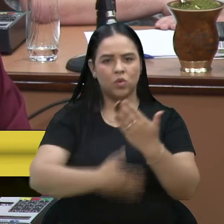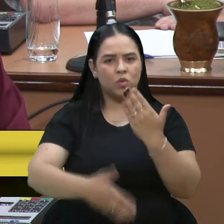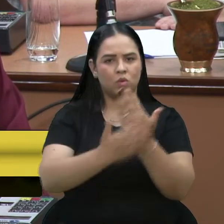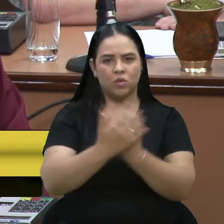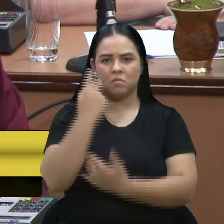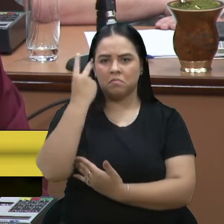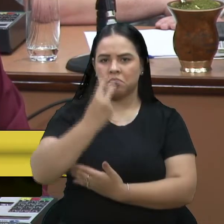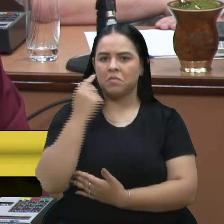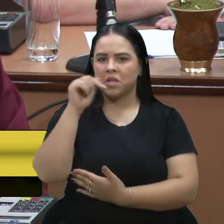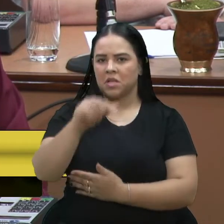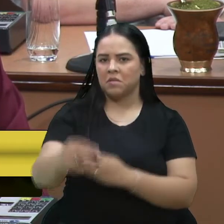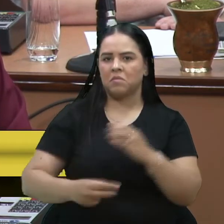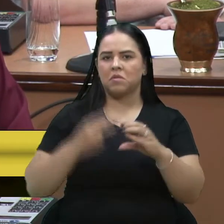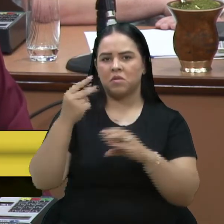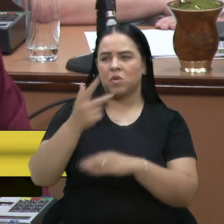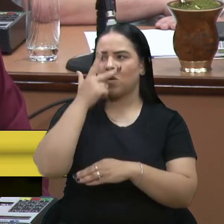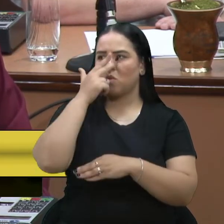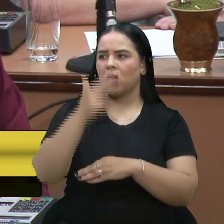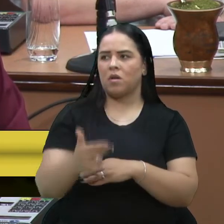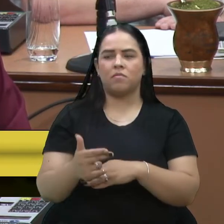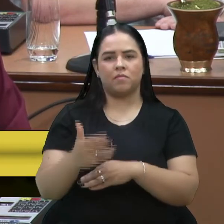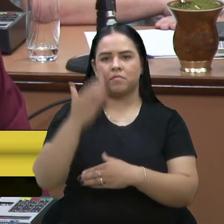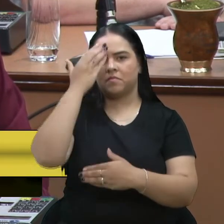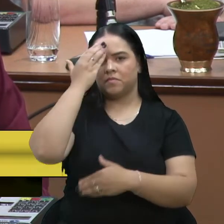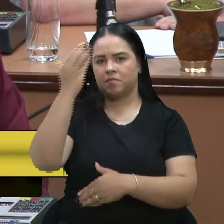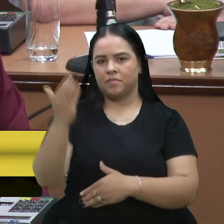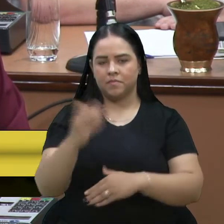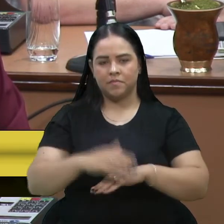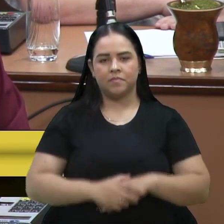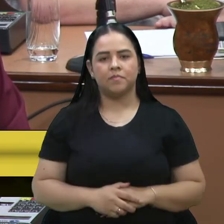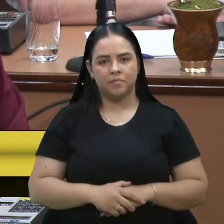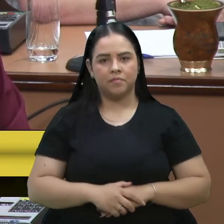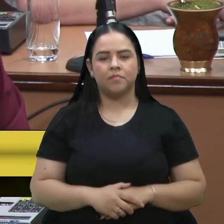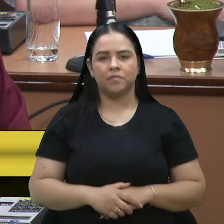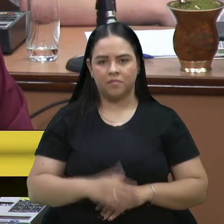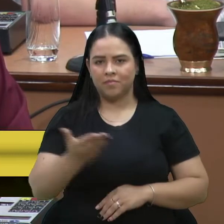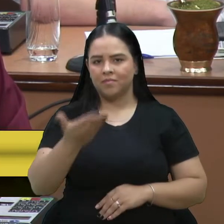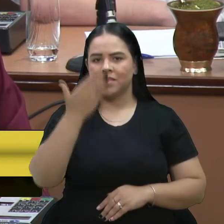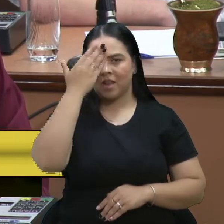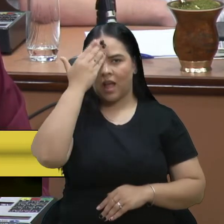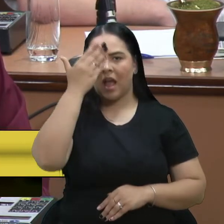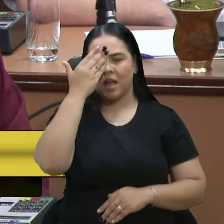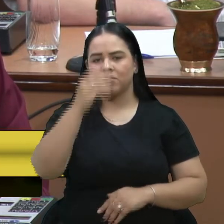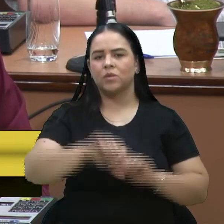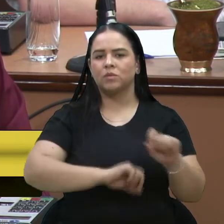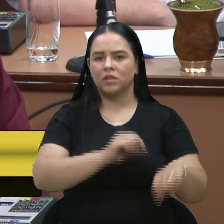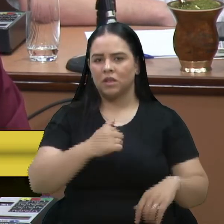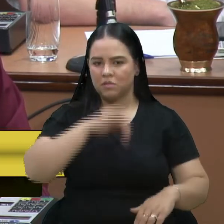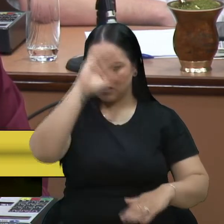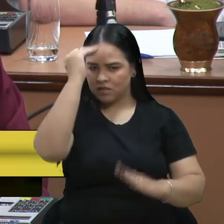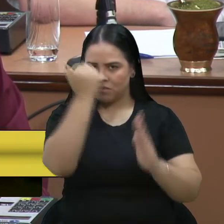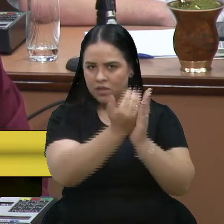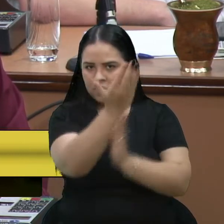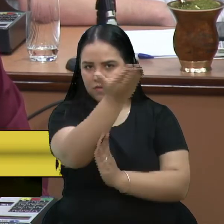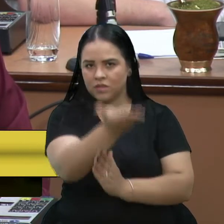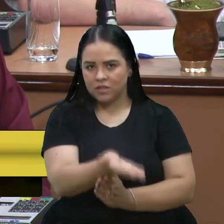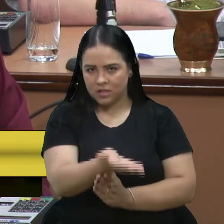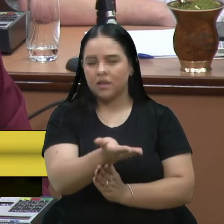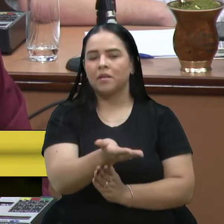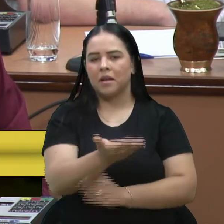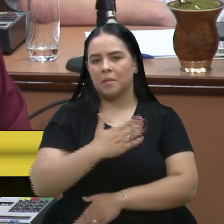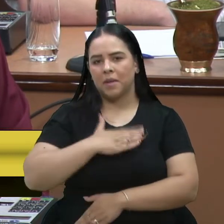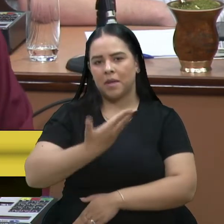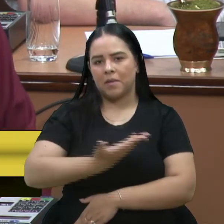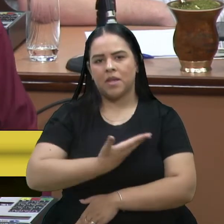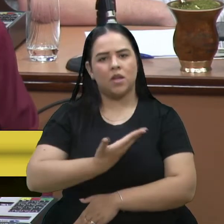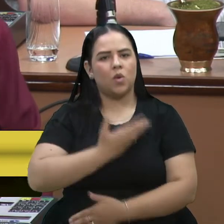vereadores desta casa igual. Muito obrigado pela parte que o senhor me deu o senhor sabe o que eu lhe respeito e a minha amizade para o senhor e